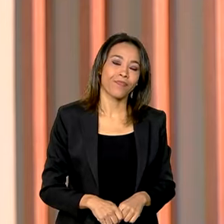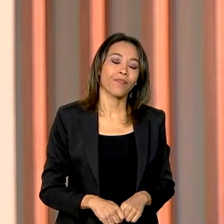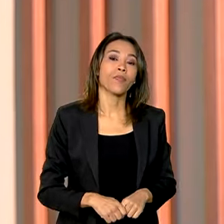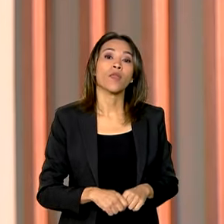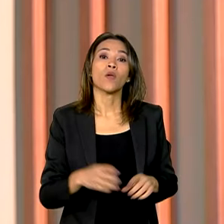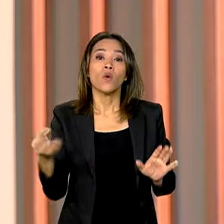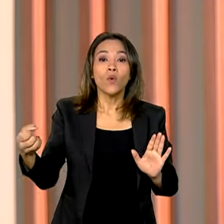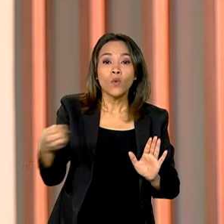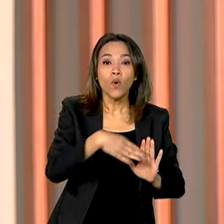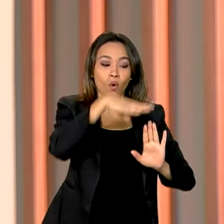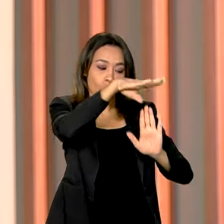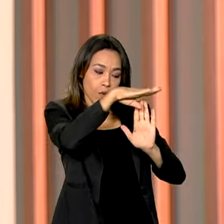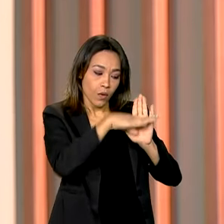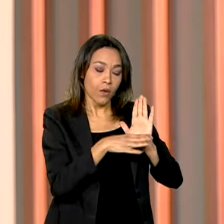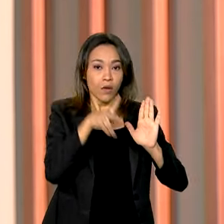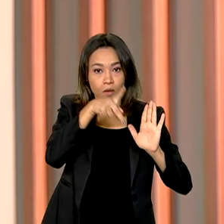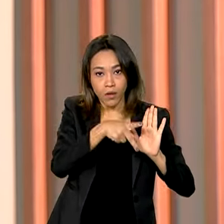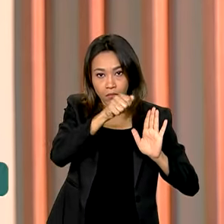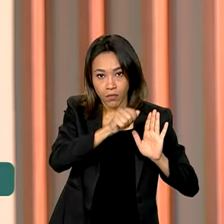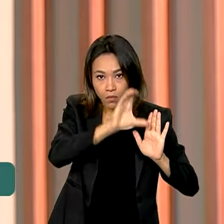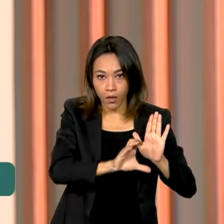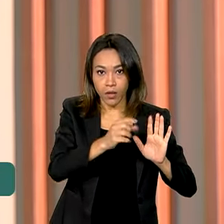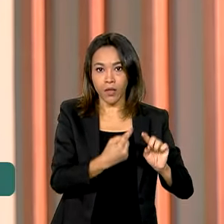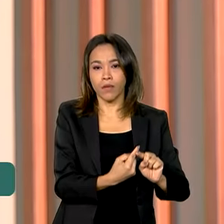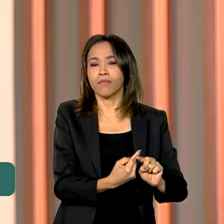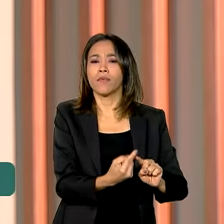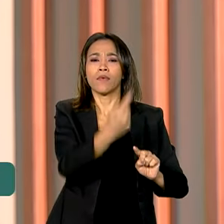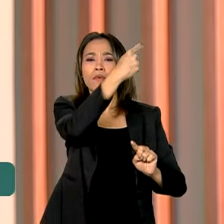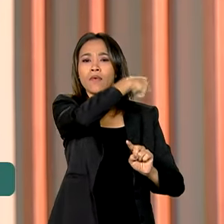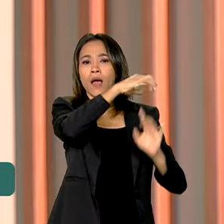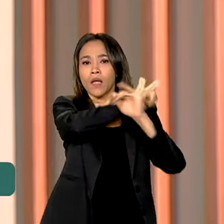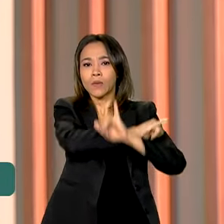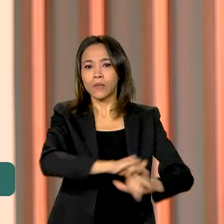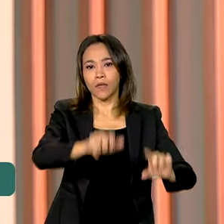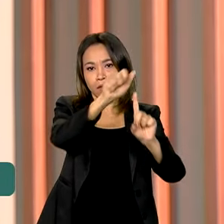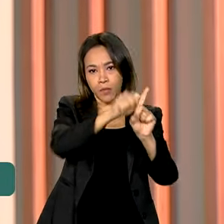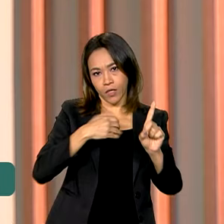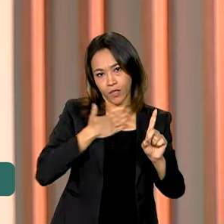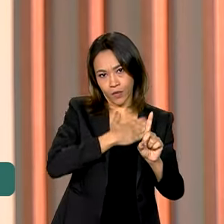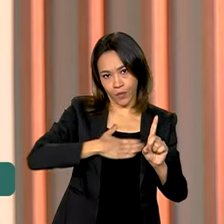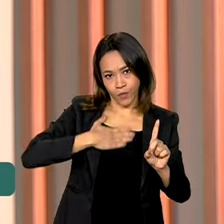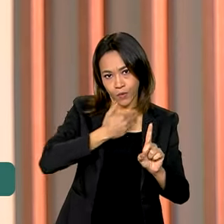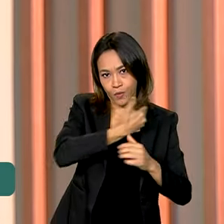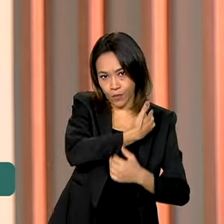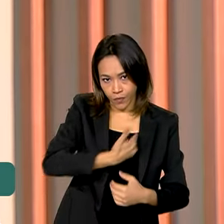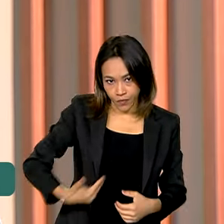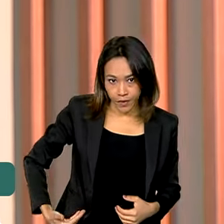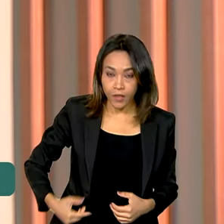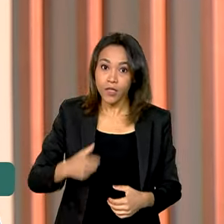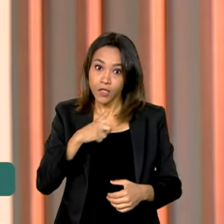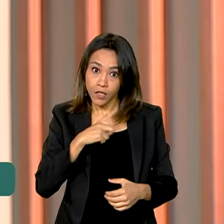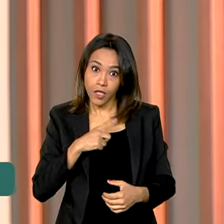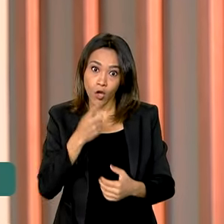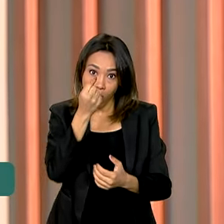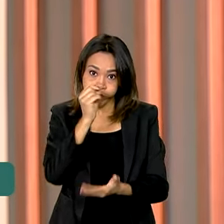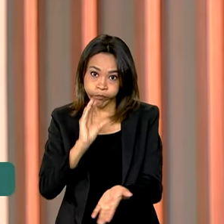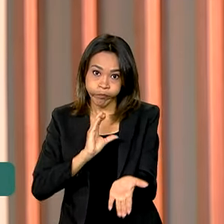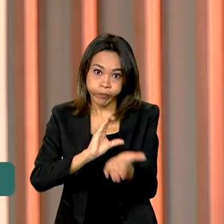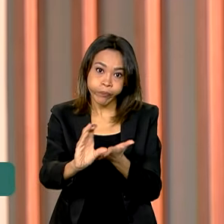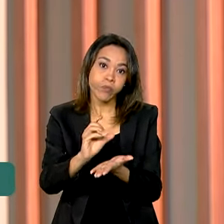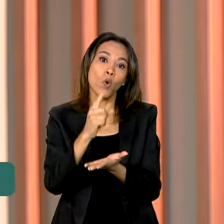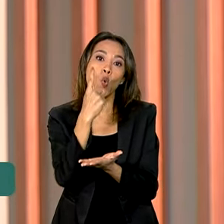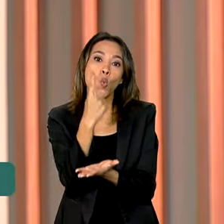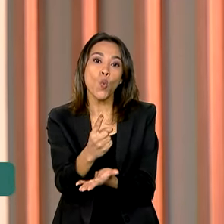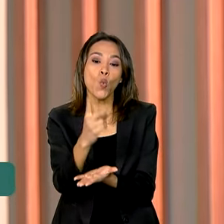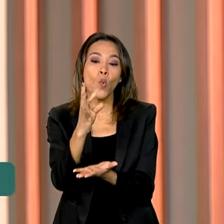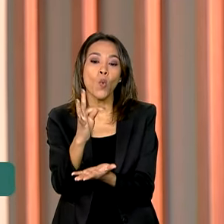PAC, anunciado pelo governo federal em agosto do ano passado, prevê investimentos de 1 trilhão e 700 bilhões de